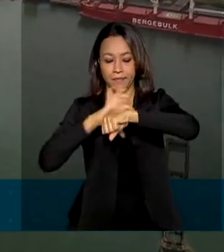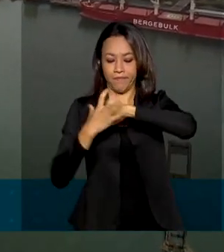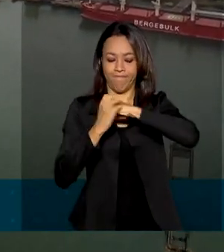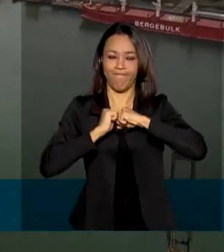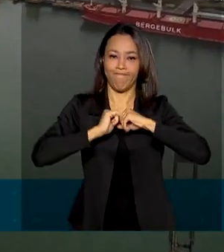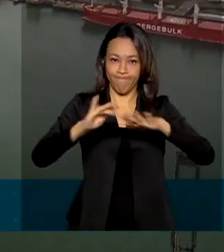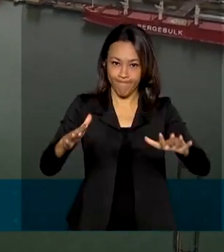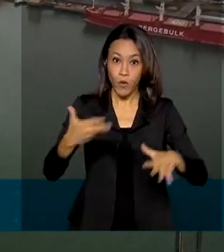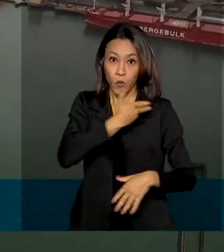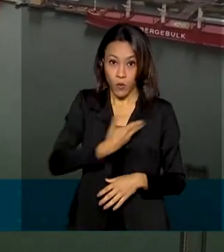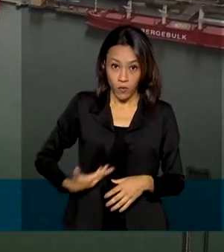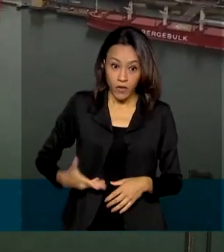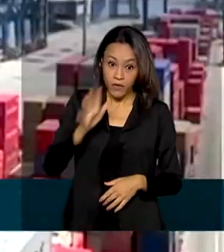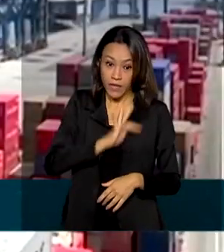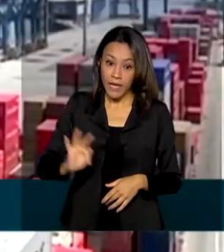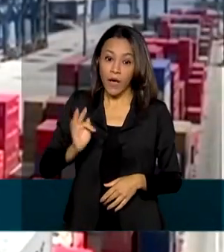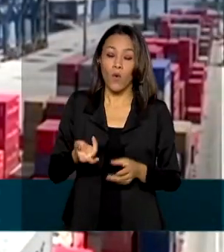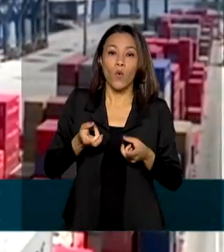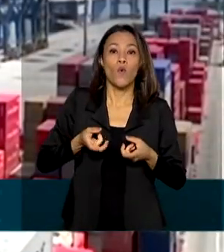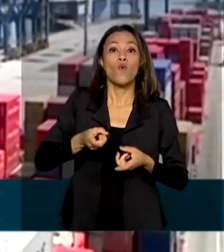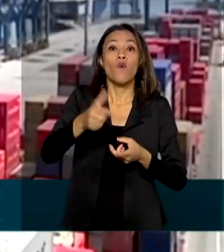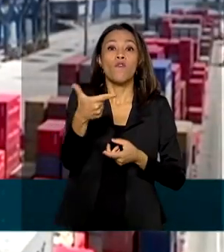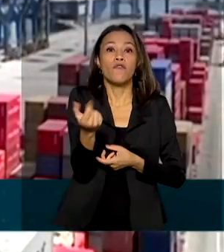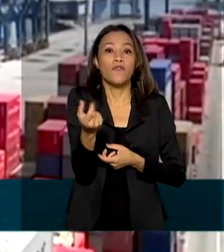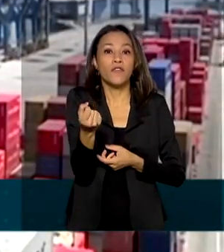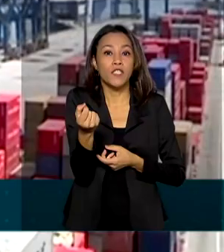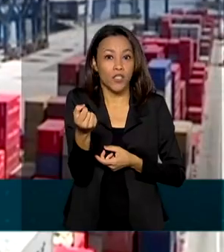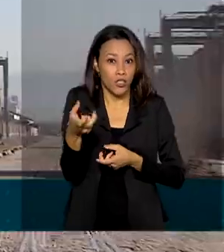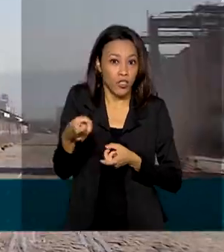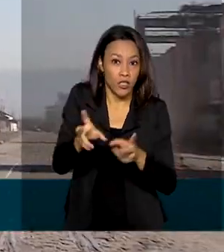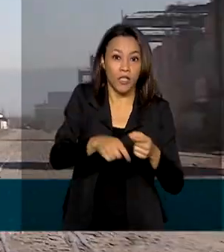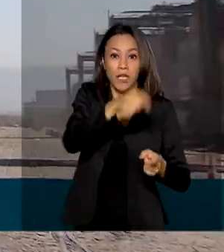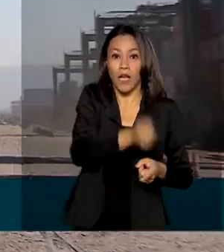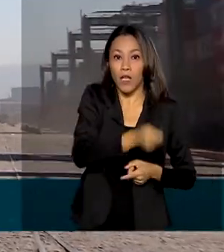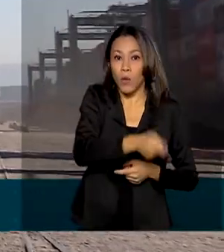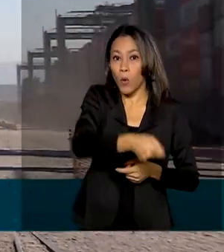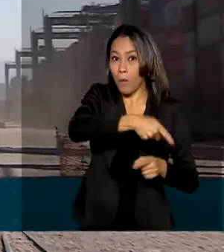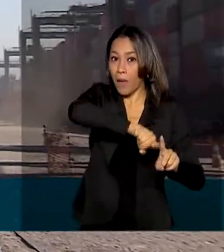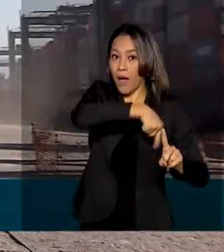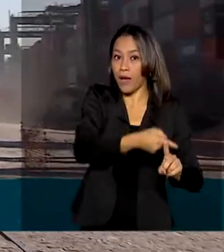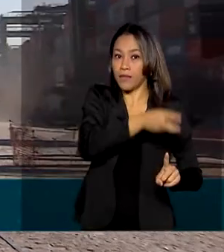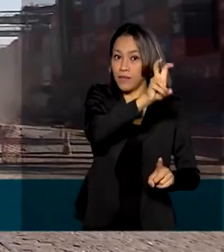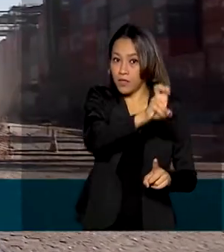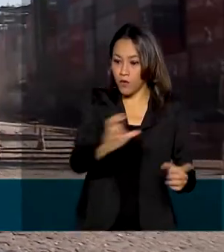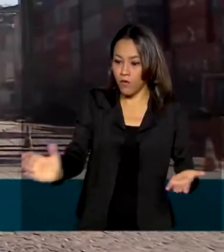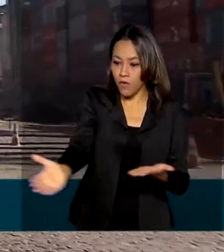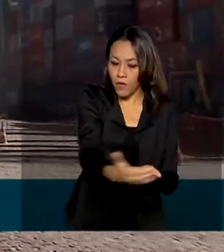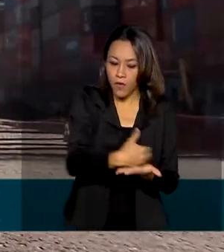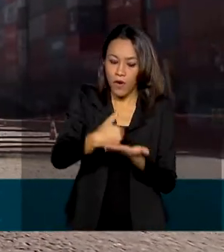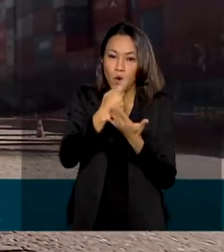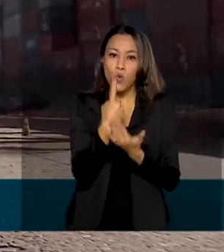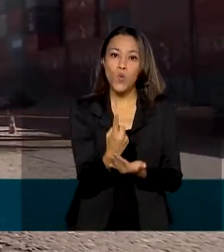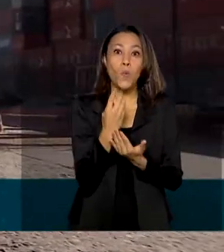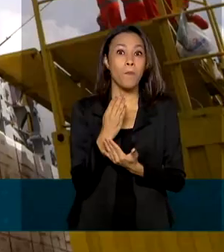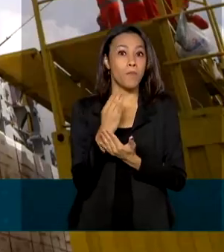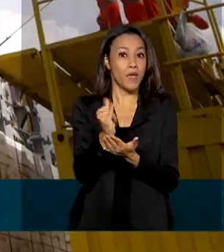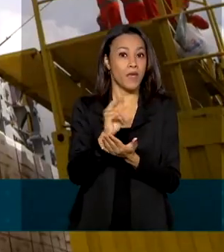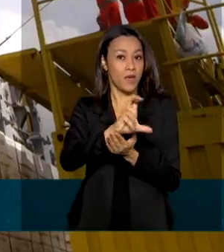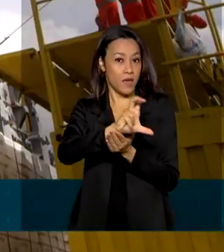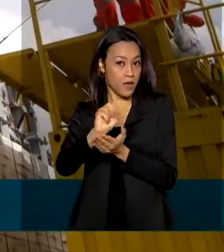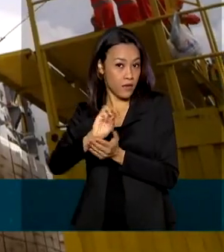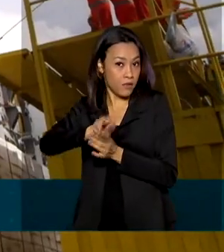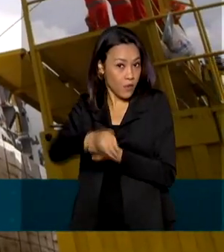federal arrendou 20 terminais e leiloou outros cinco. Foram arrecadados quase um bilhão e meio de reais.